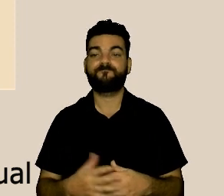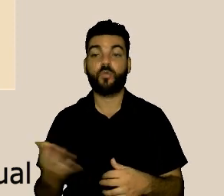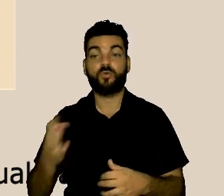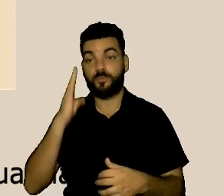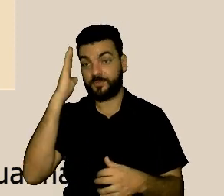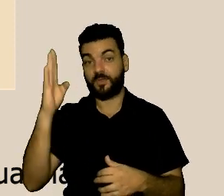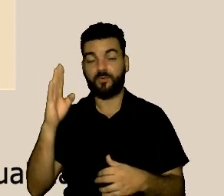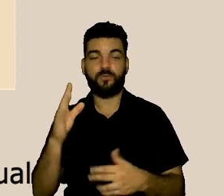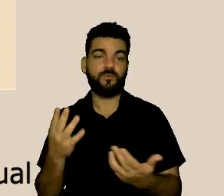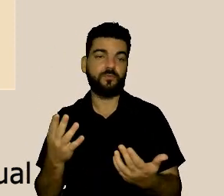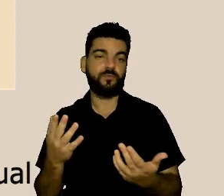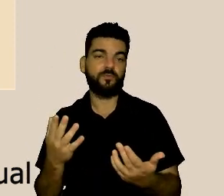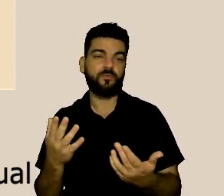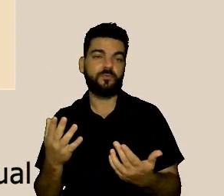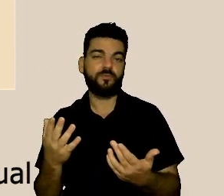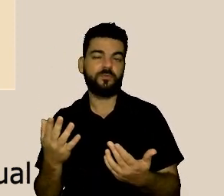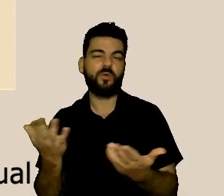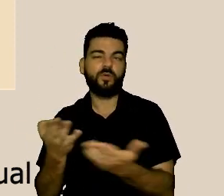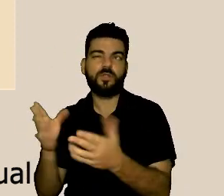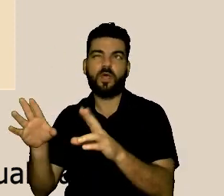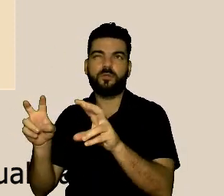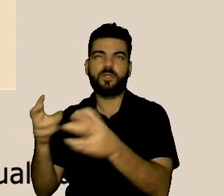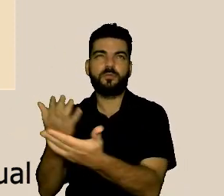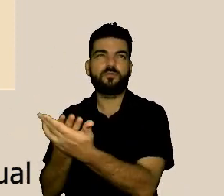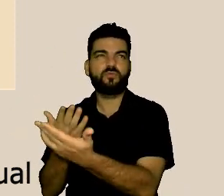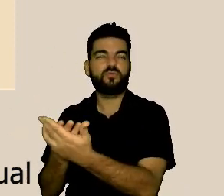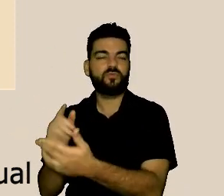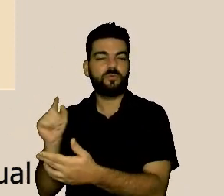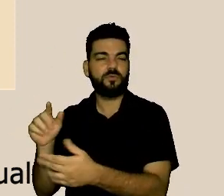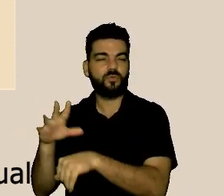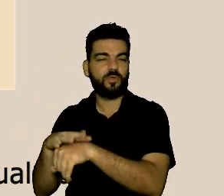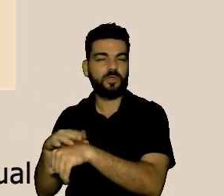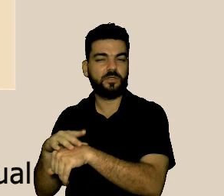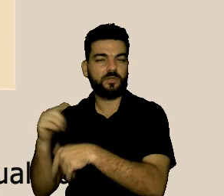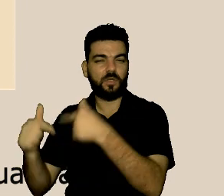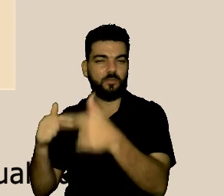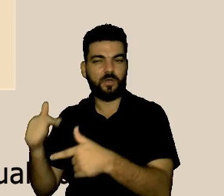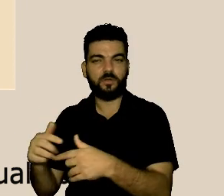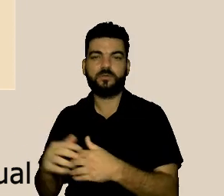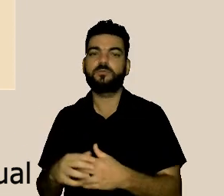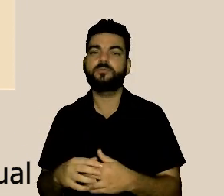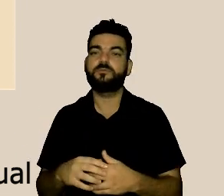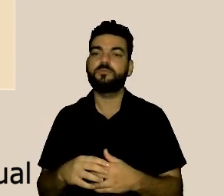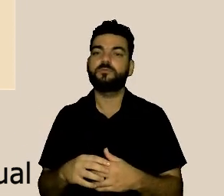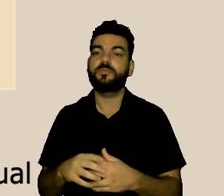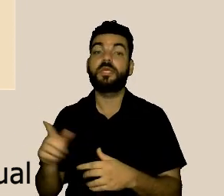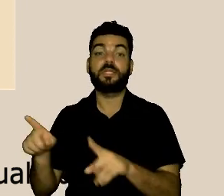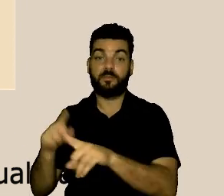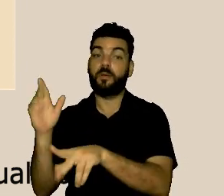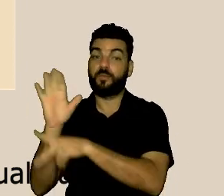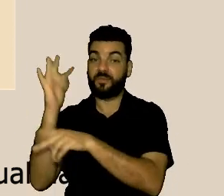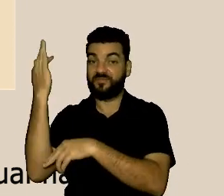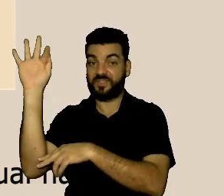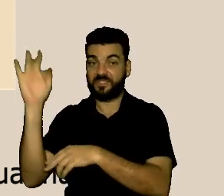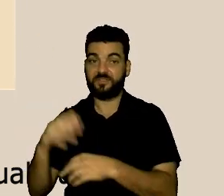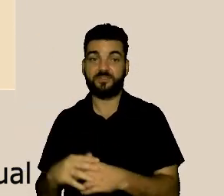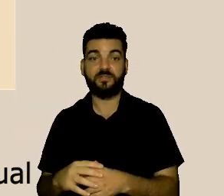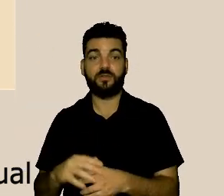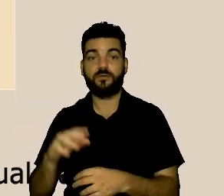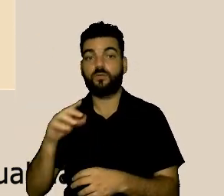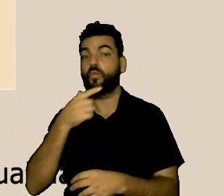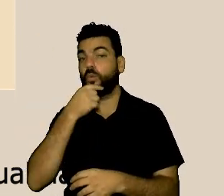estudiosos que a gente tem do tema do adoecimento e ele também é um francês que é o Dejus